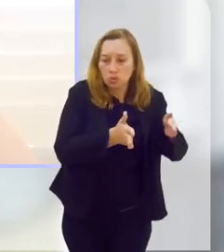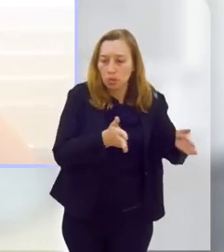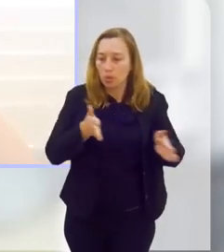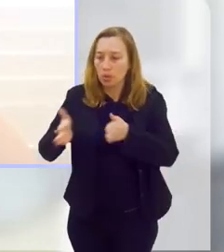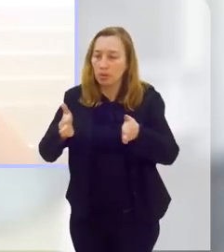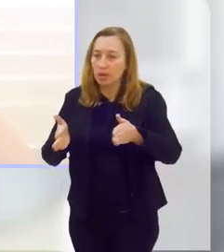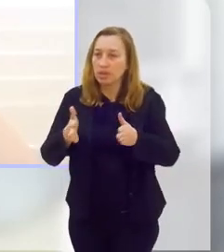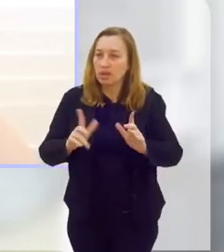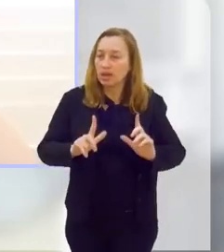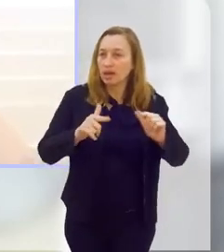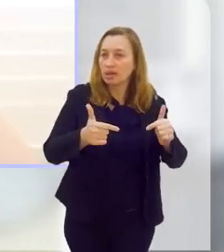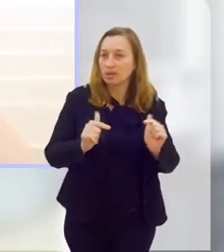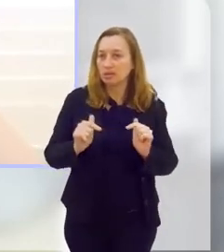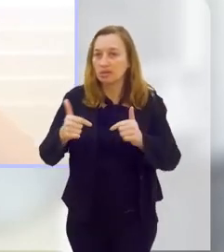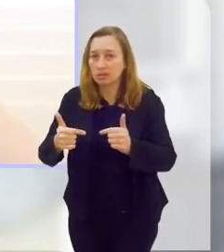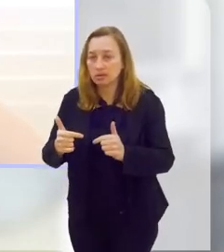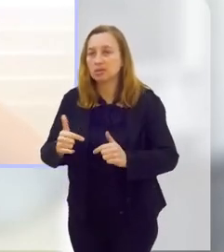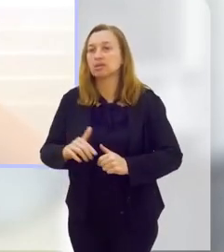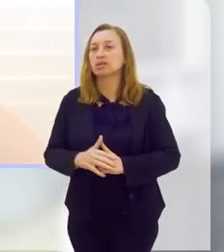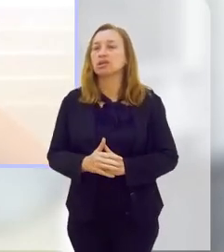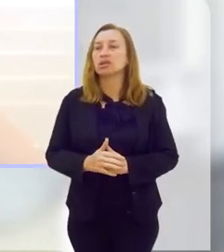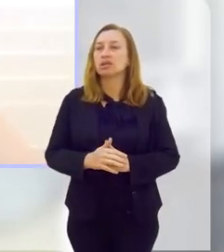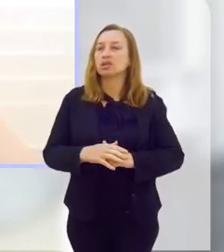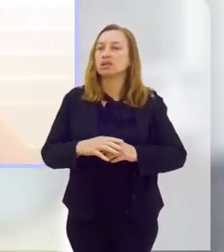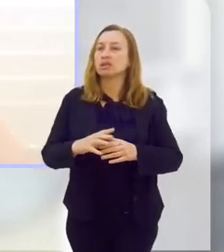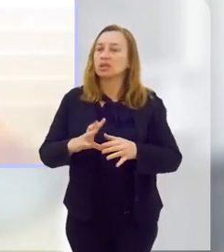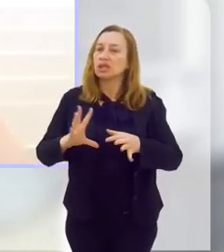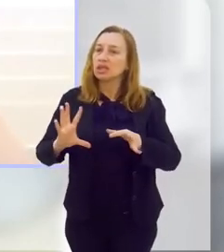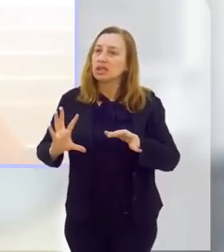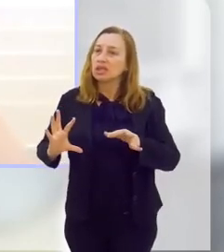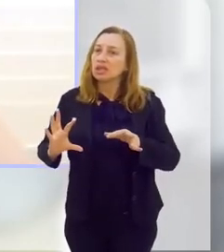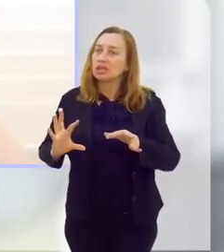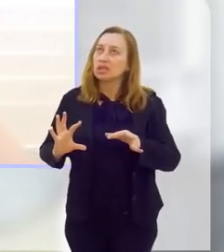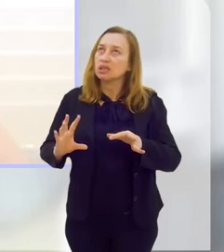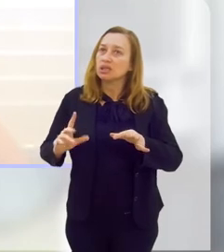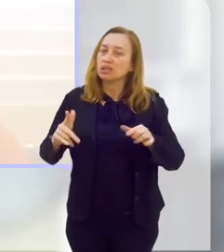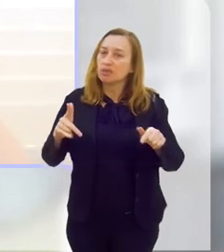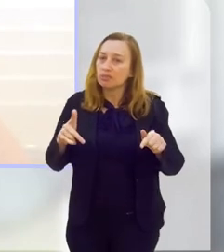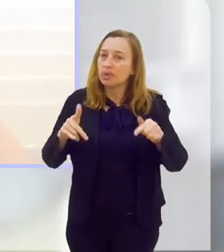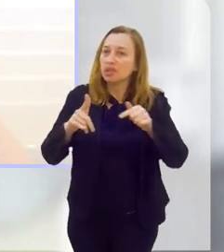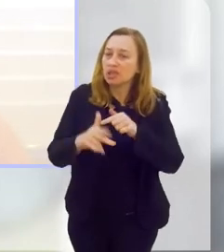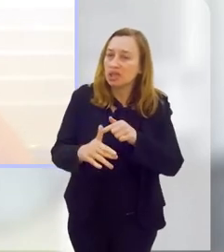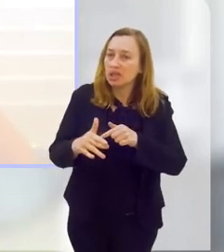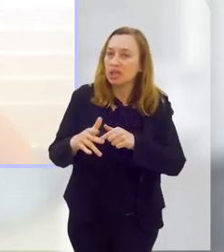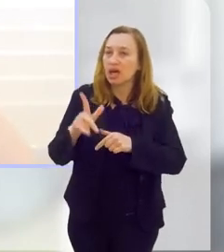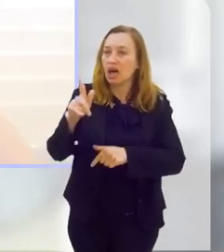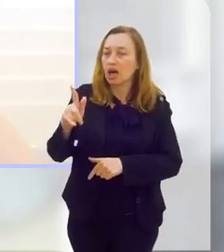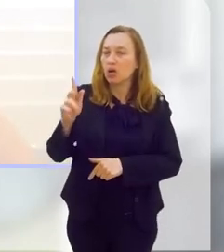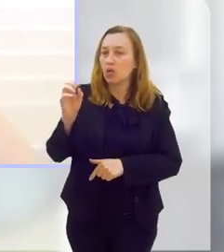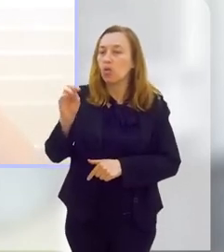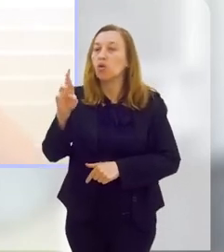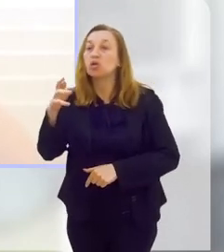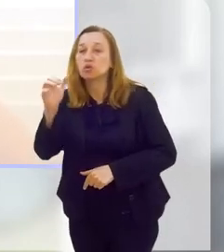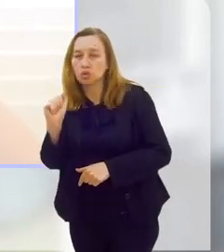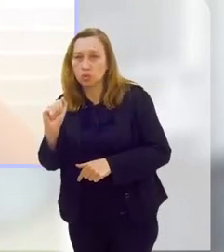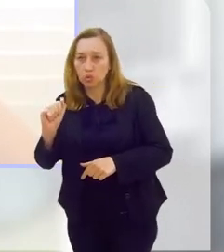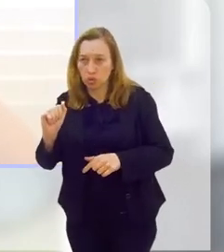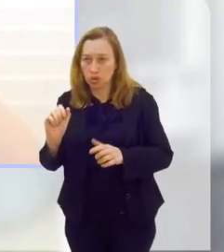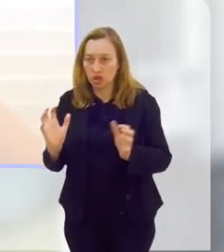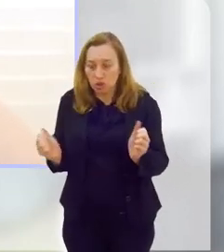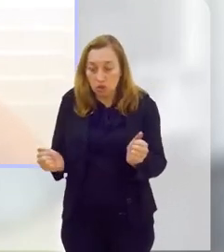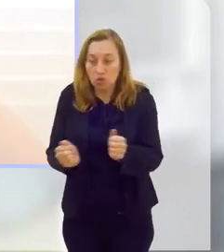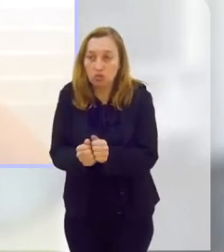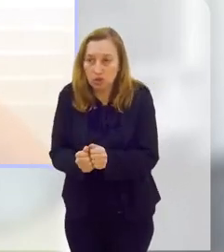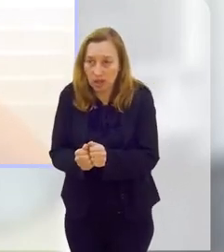têm que estarem ativos para impedir esse acúmulo de gordura que leva à obesidade quando